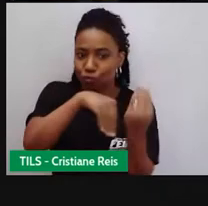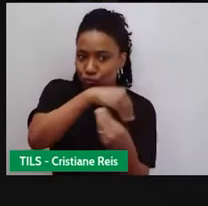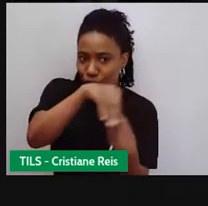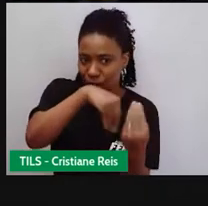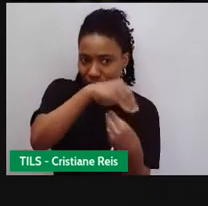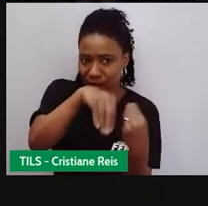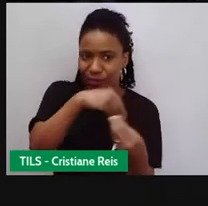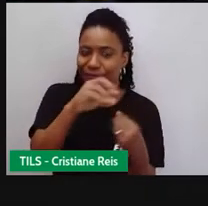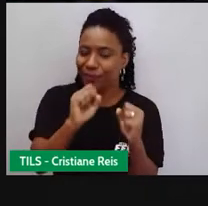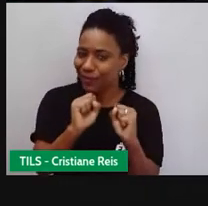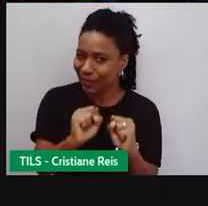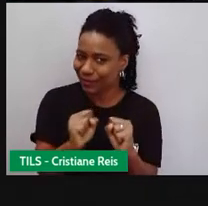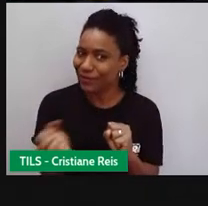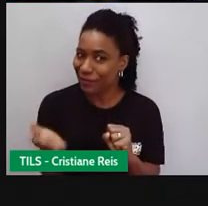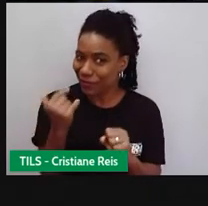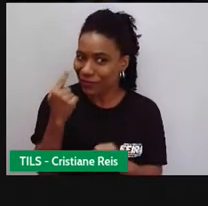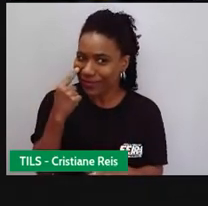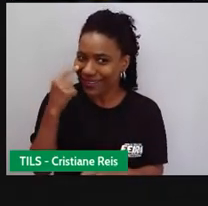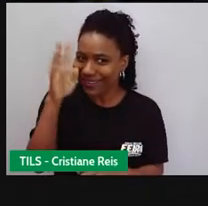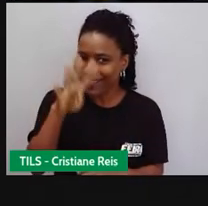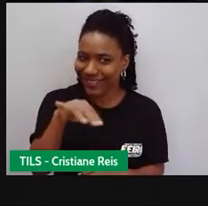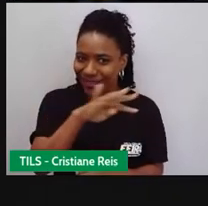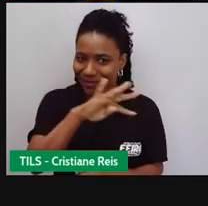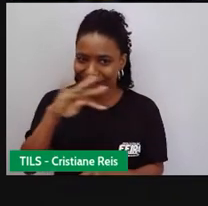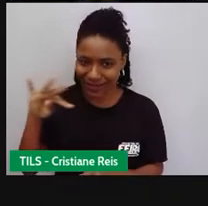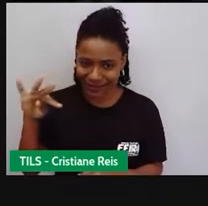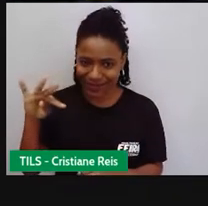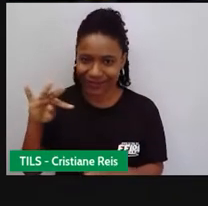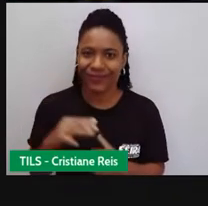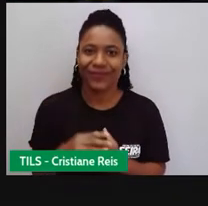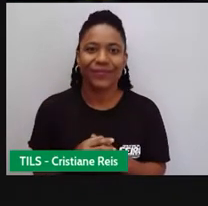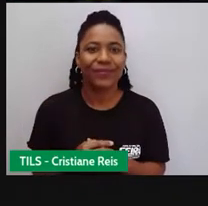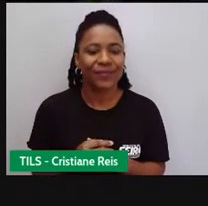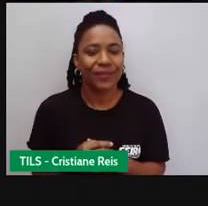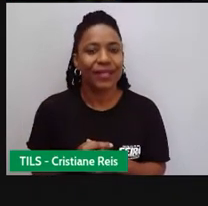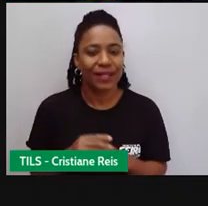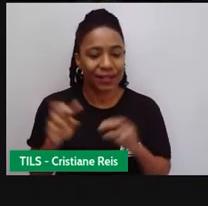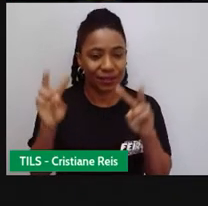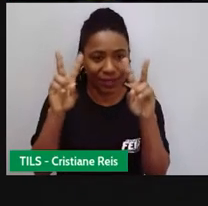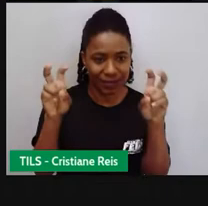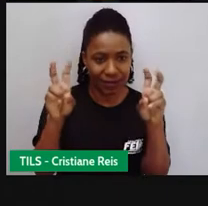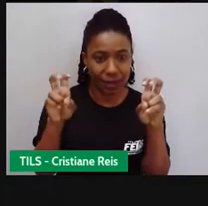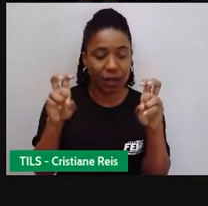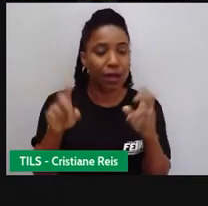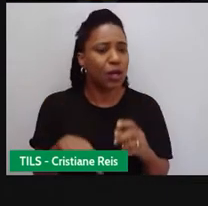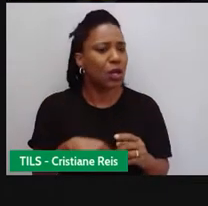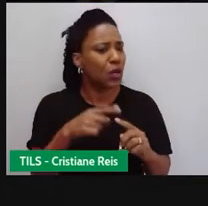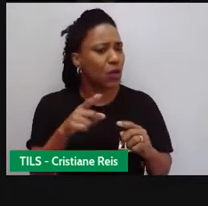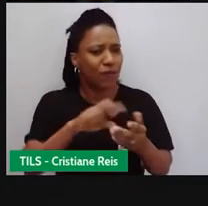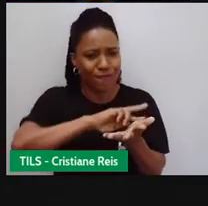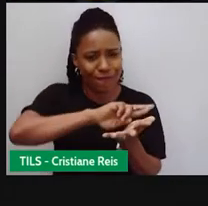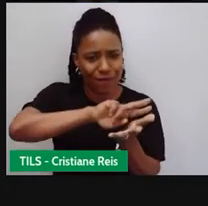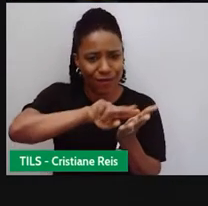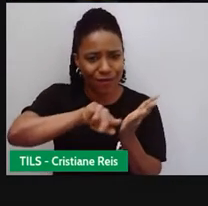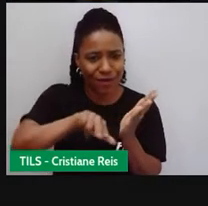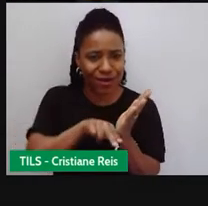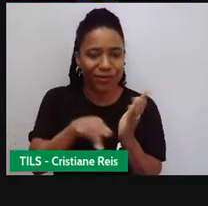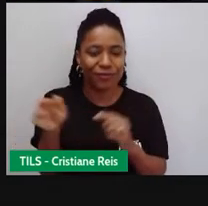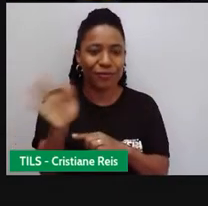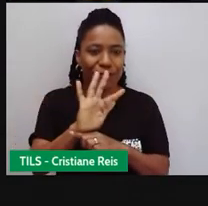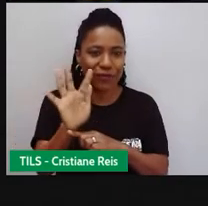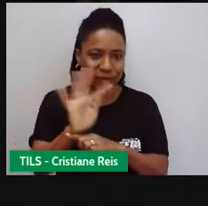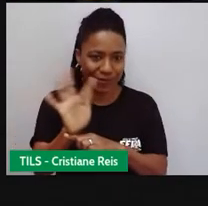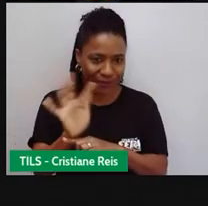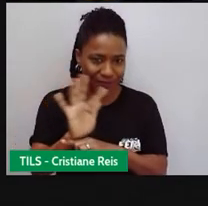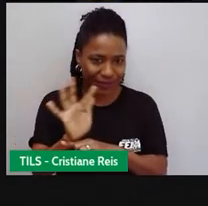Então, vamos comigo ler essa tabela? Kines of Moves, tipos de filmes. Animation Moves, é um filme de